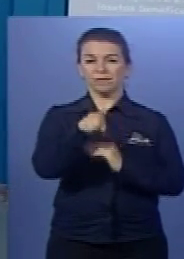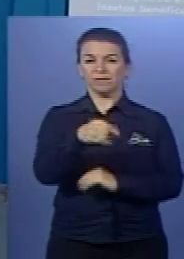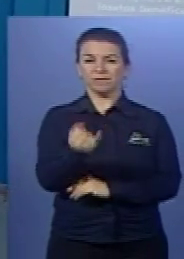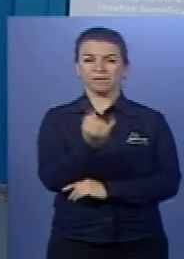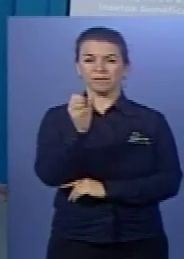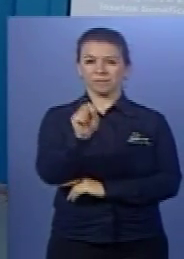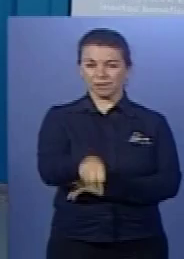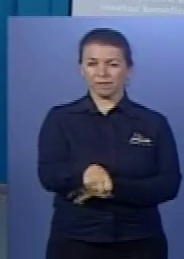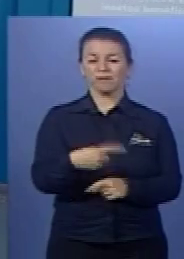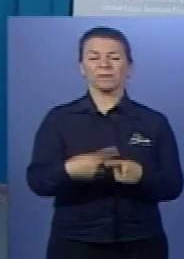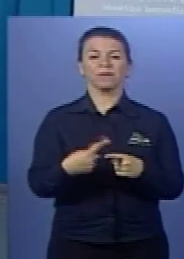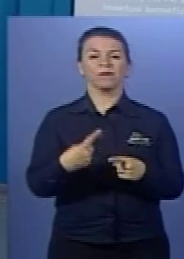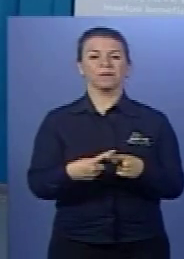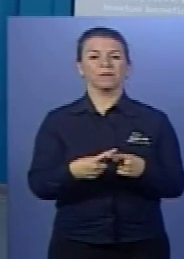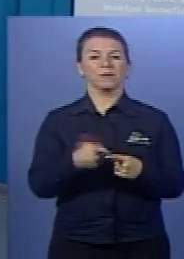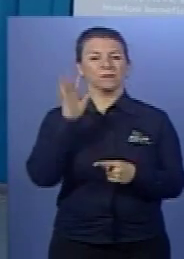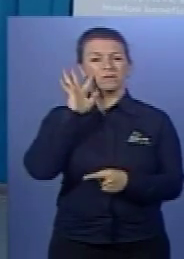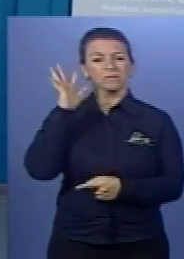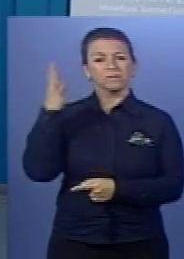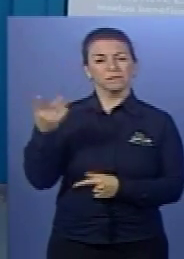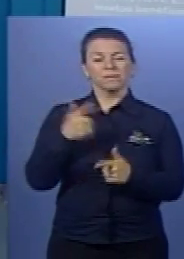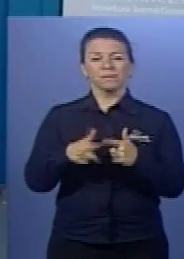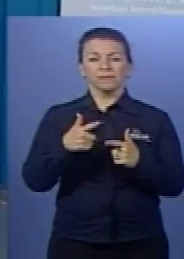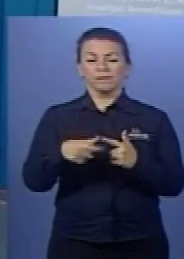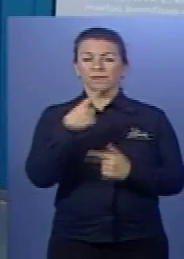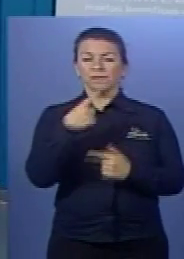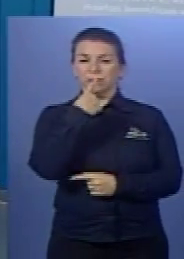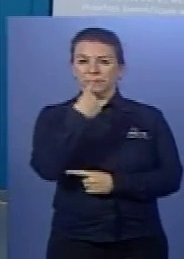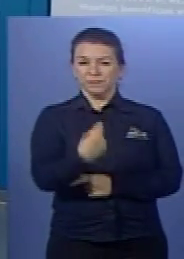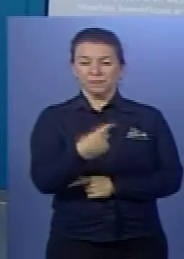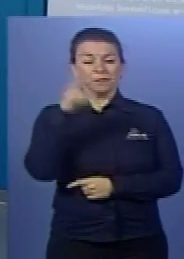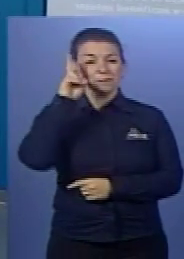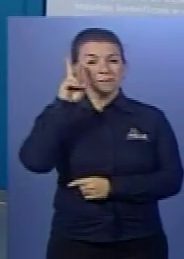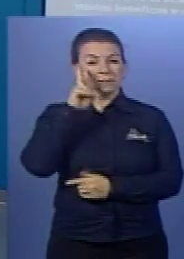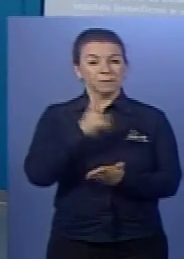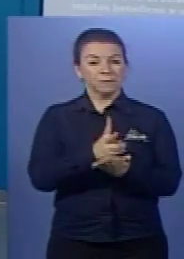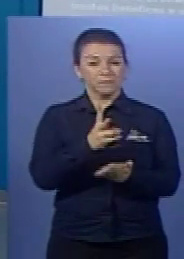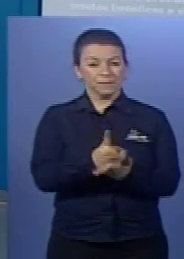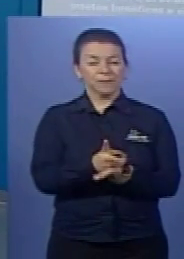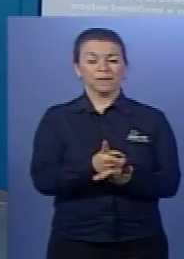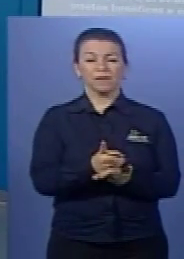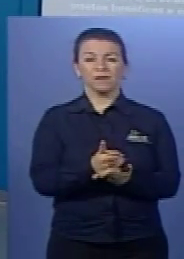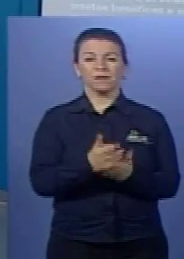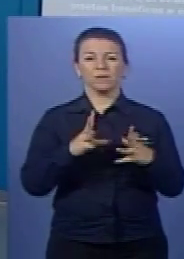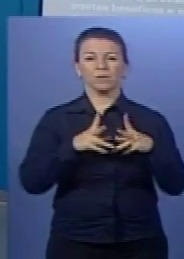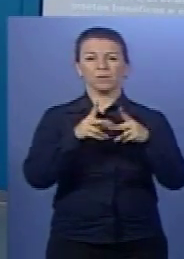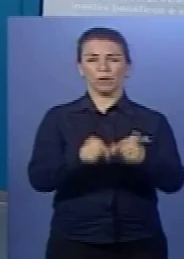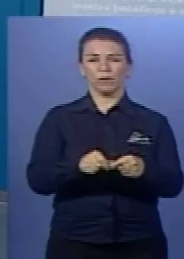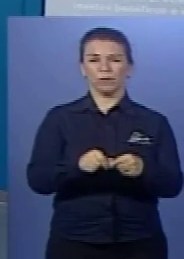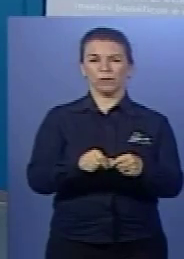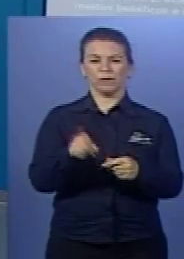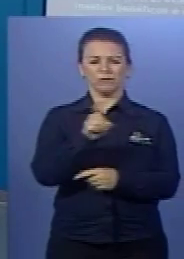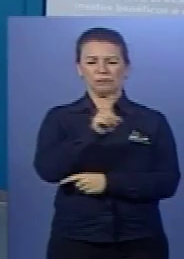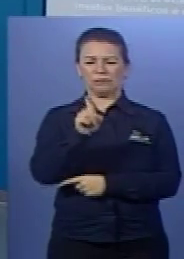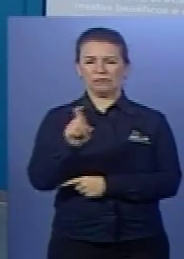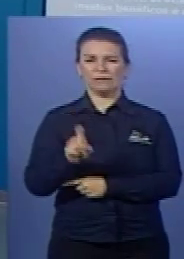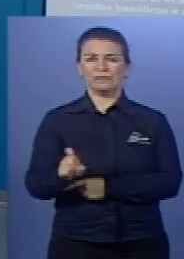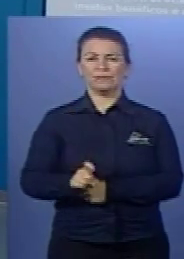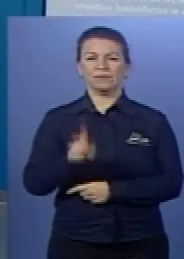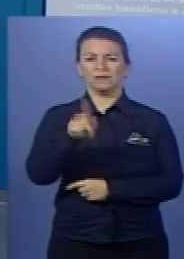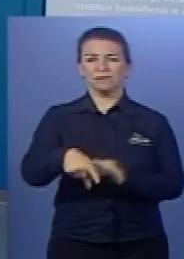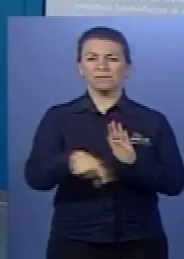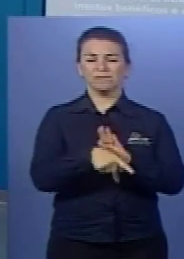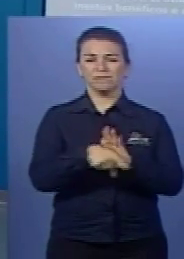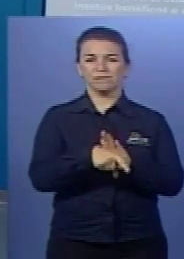importante para não ocorrer o processo de poluição. Lembre que os inseticidas provocam um